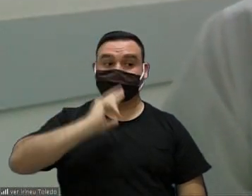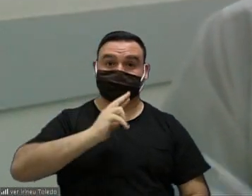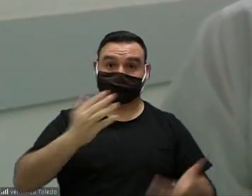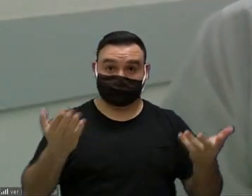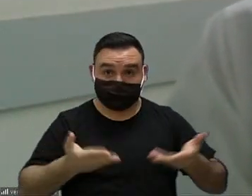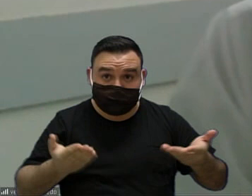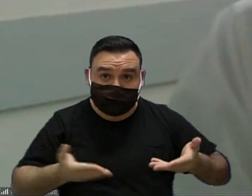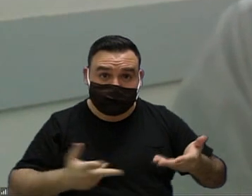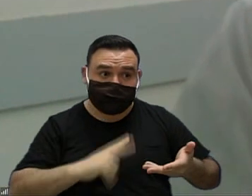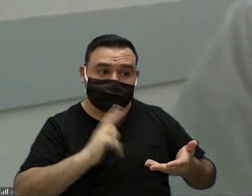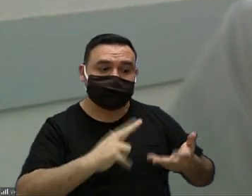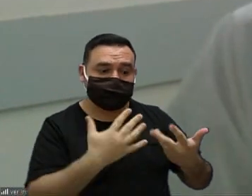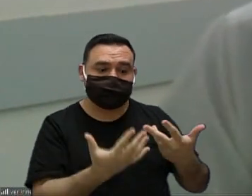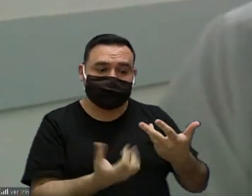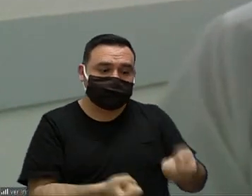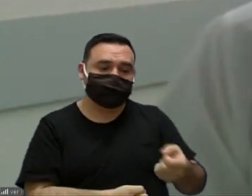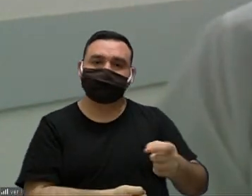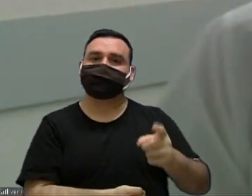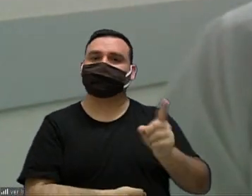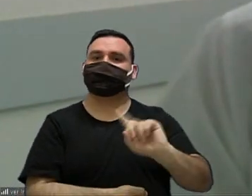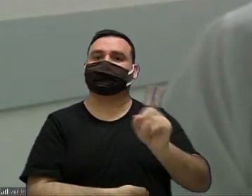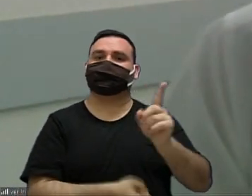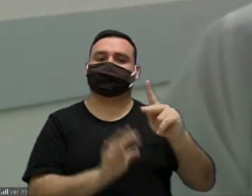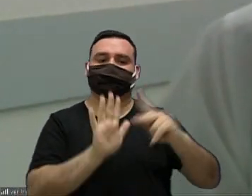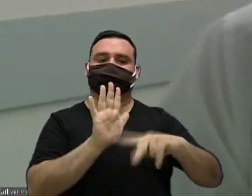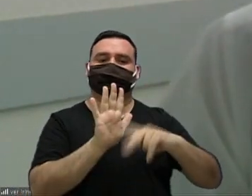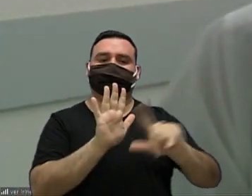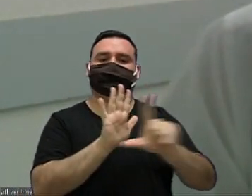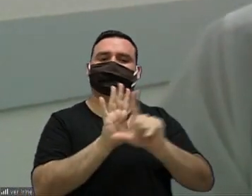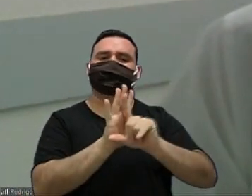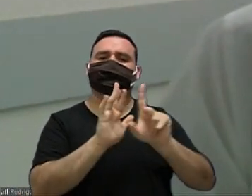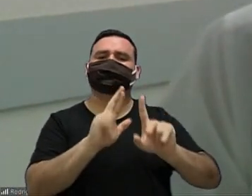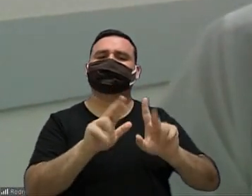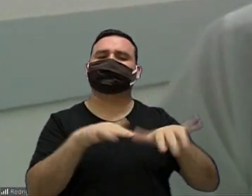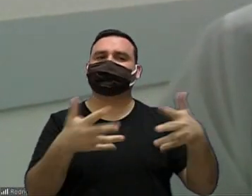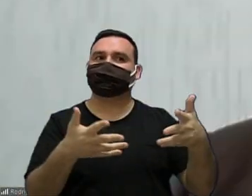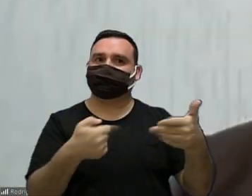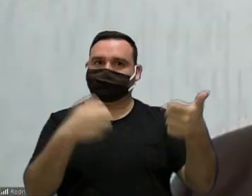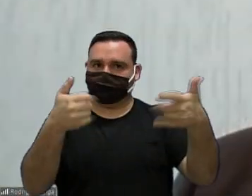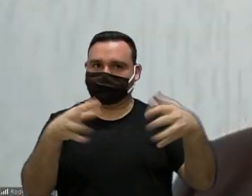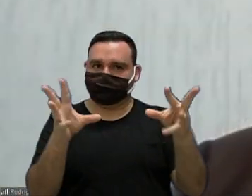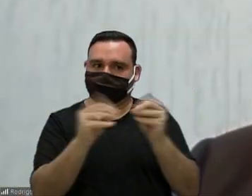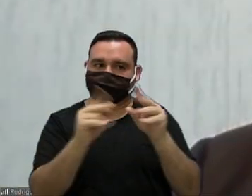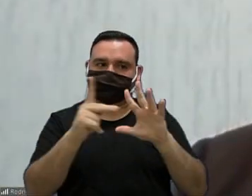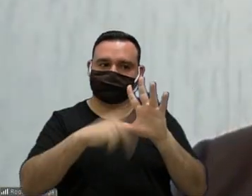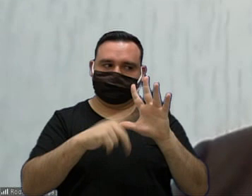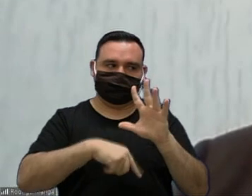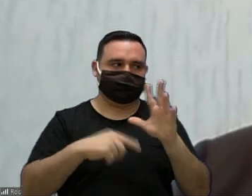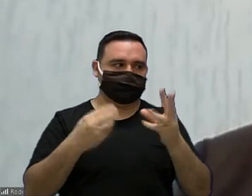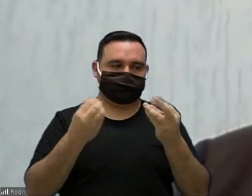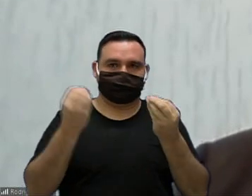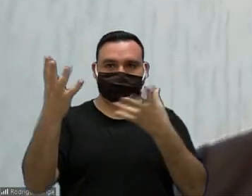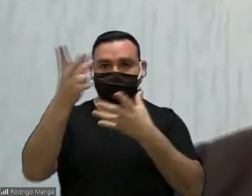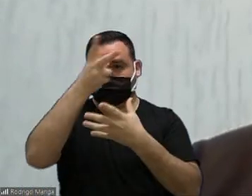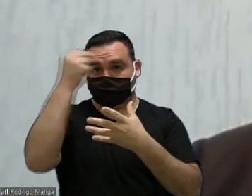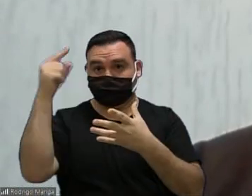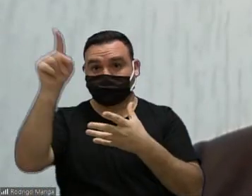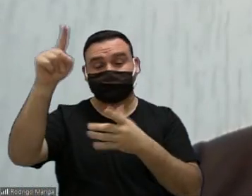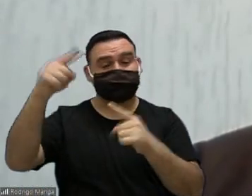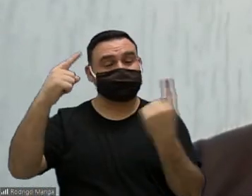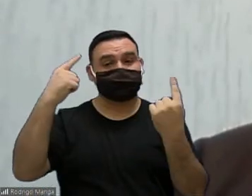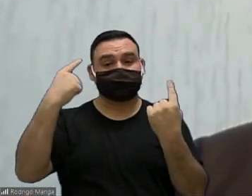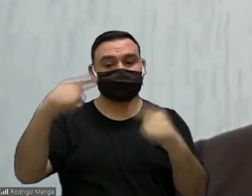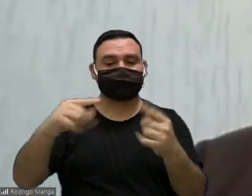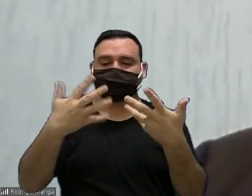agora para não acolher o seu projeto resumidamente o projeto foi encaminhado a equipe da prefeita que se manifestou